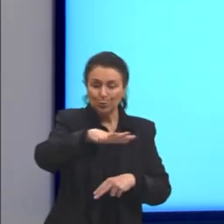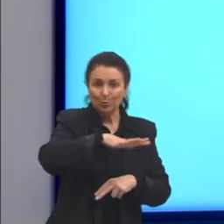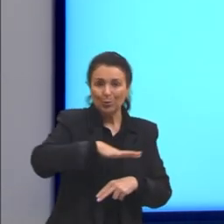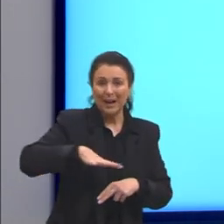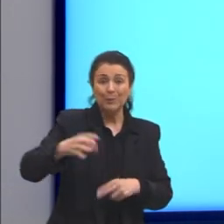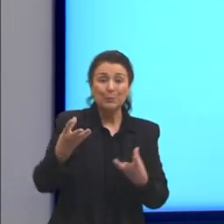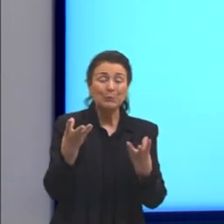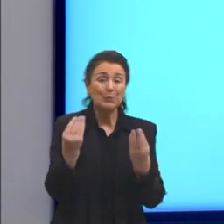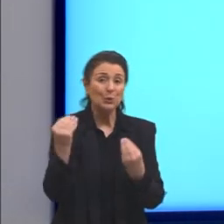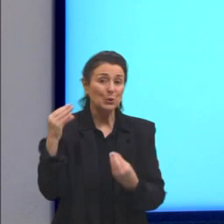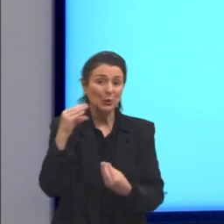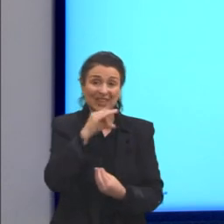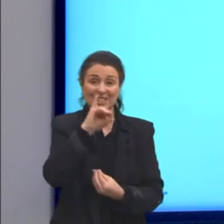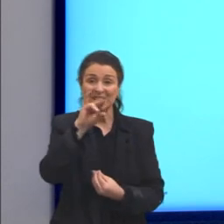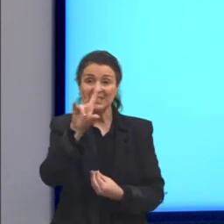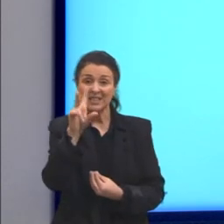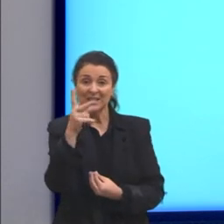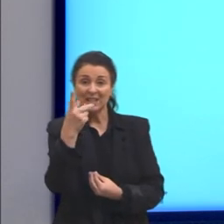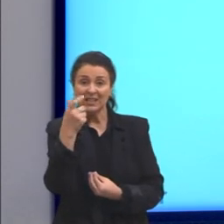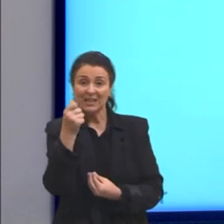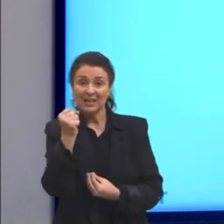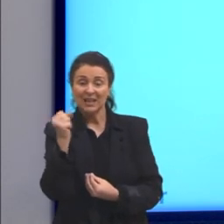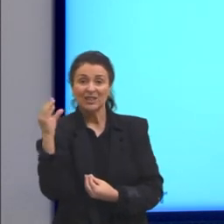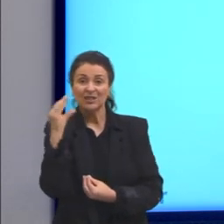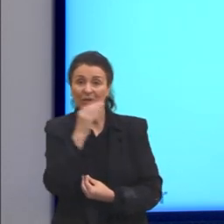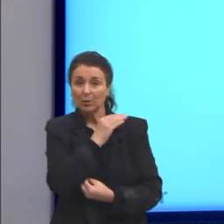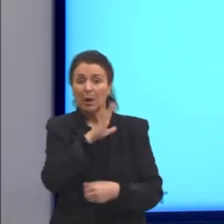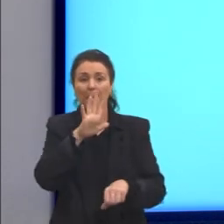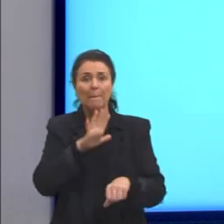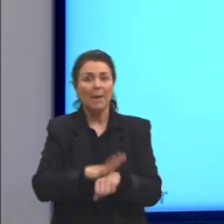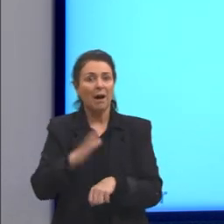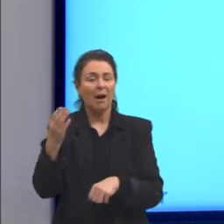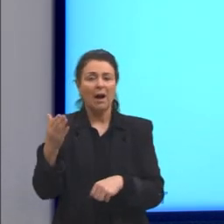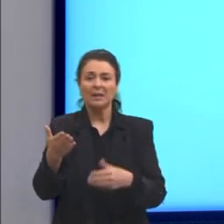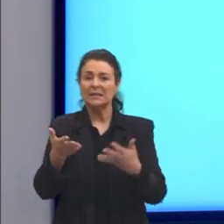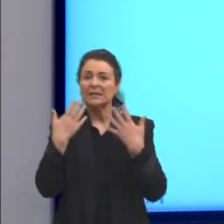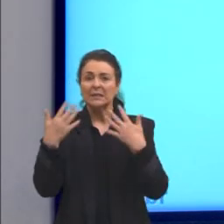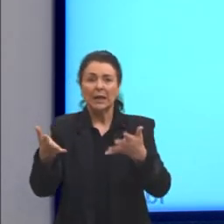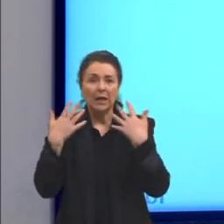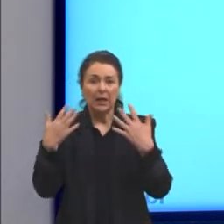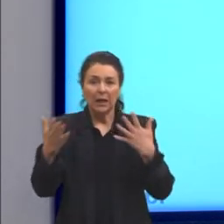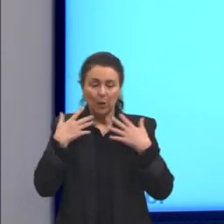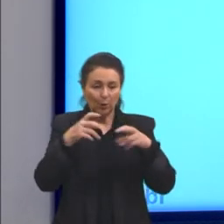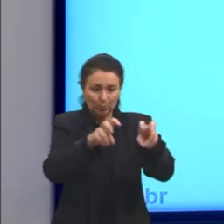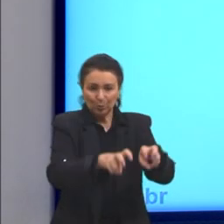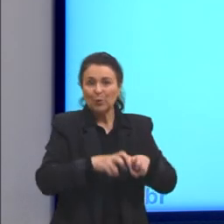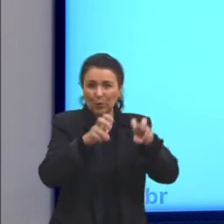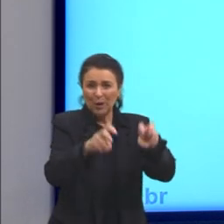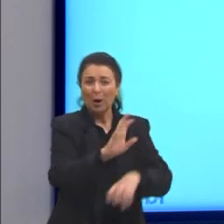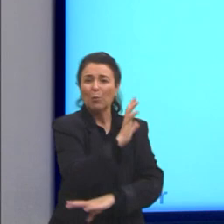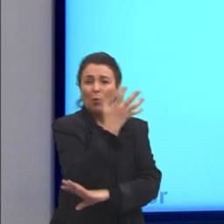acabam sendo muito mais quentes do que uma região mais do campo, enfim, que a gente tem mais árvores.